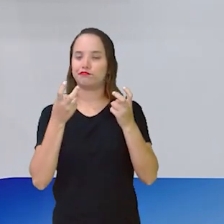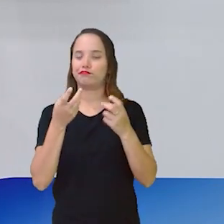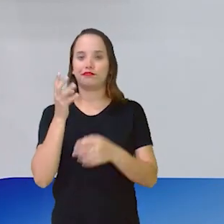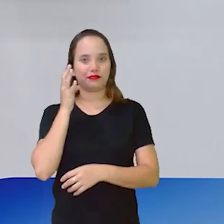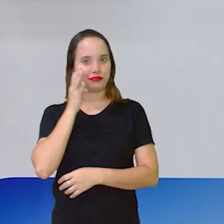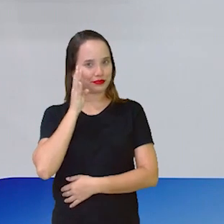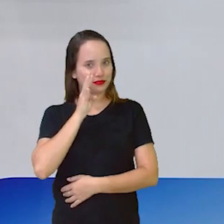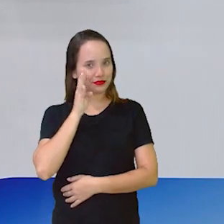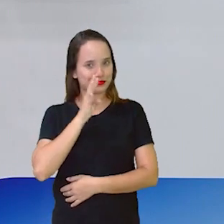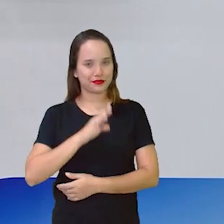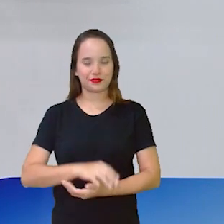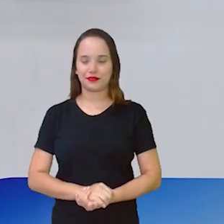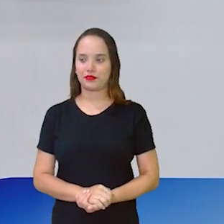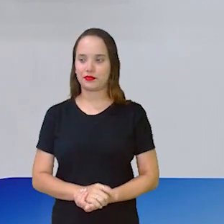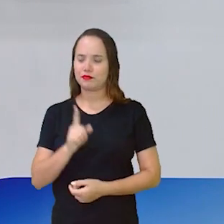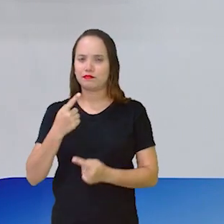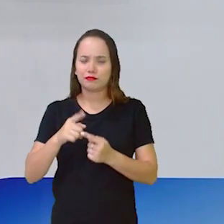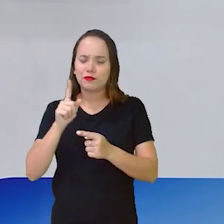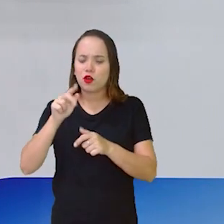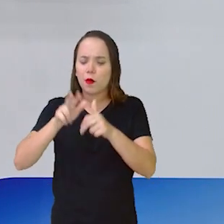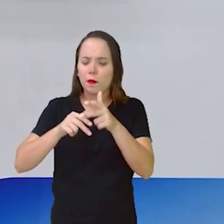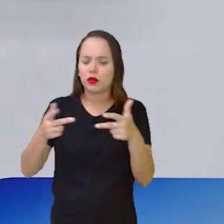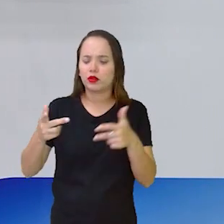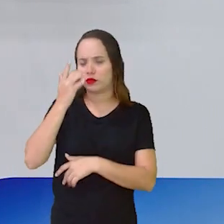Porque eu acho que é um material mais fácil.